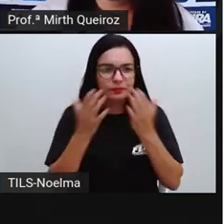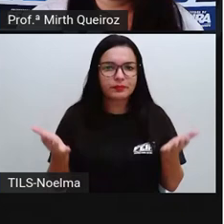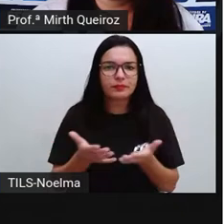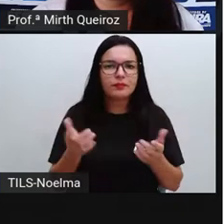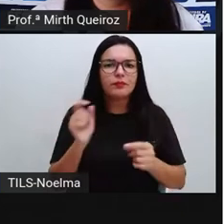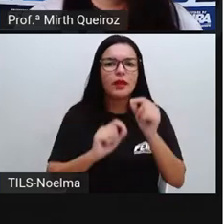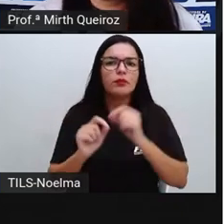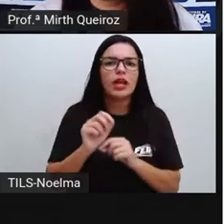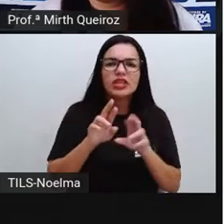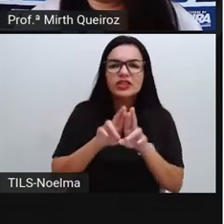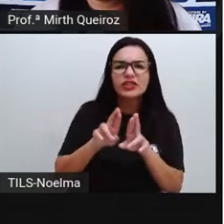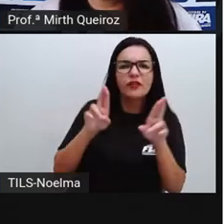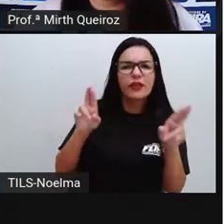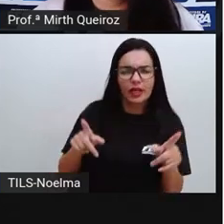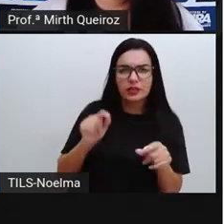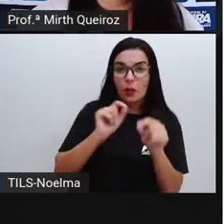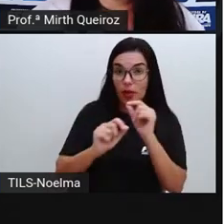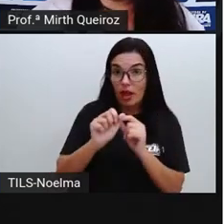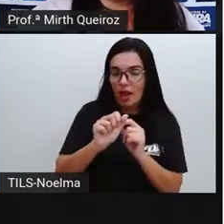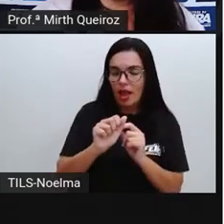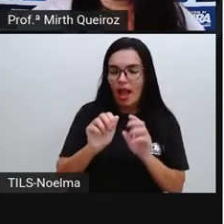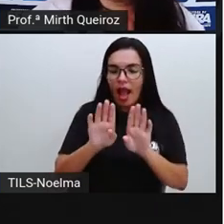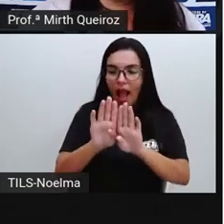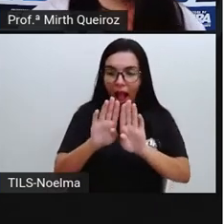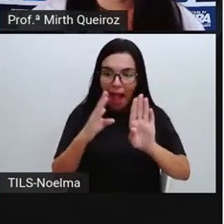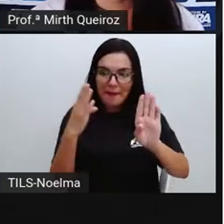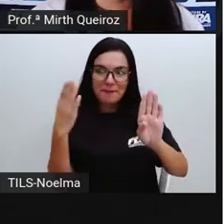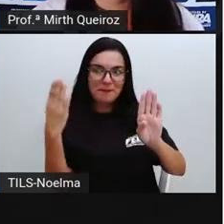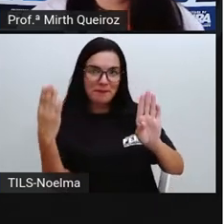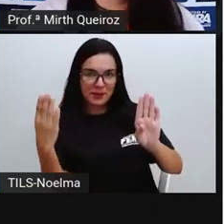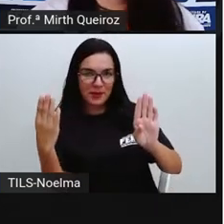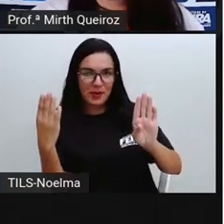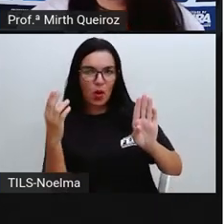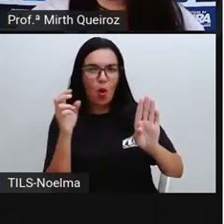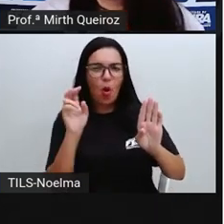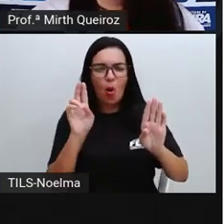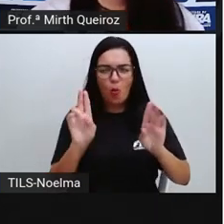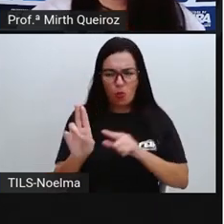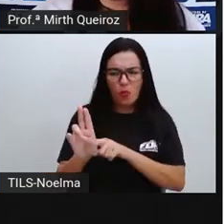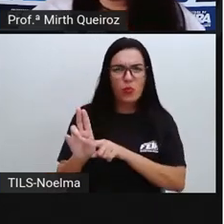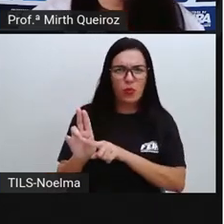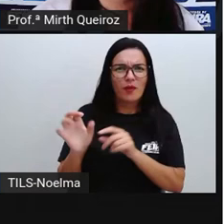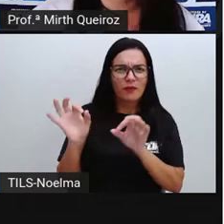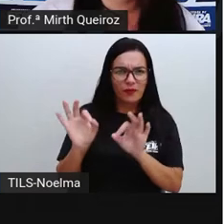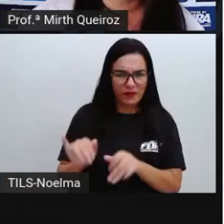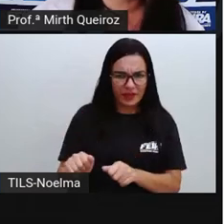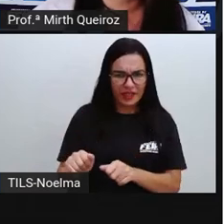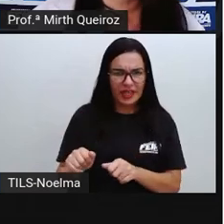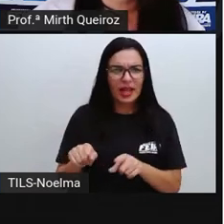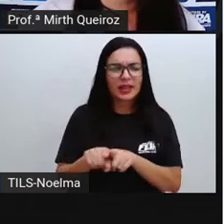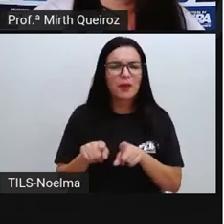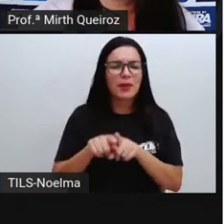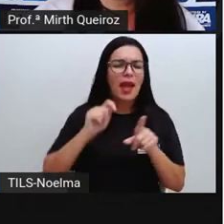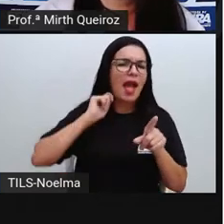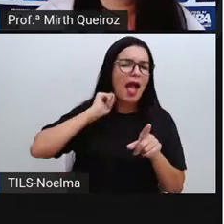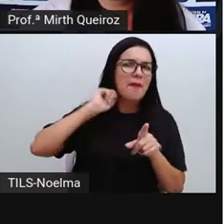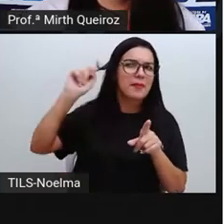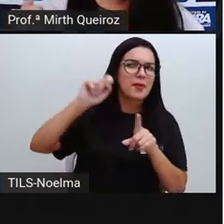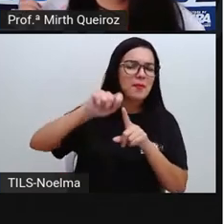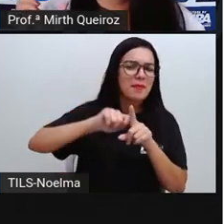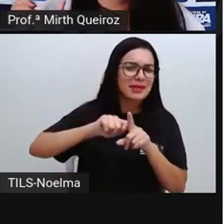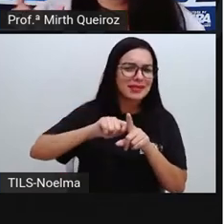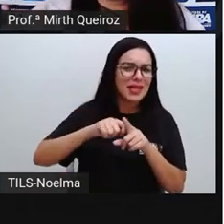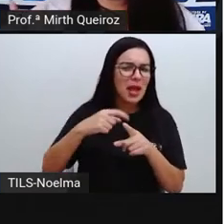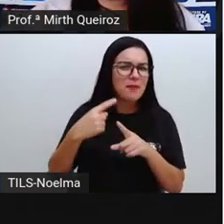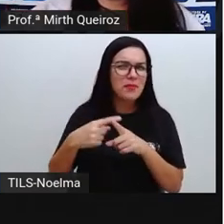abril com U e abril com L? As duas palavras, elas estão corretas? Por que que elas estão corretas?